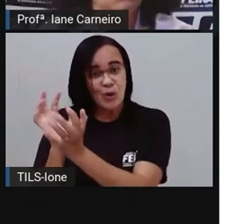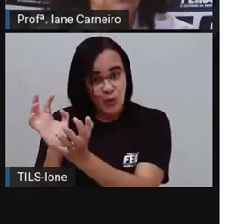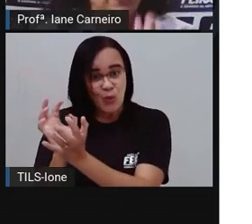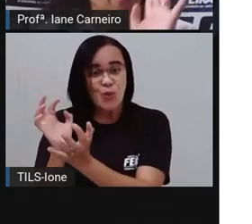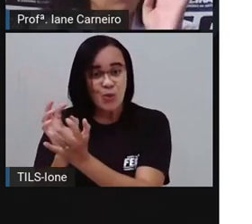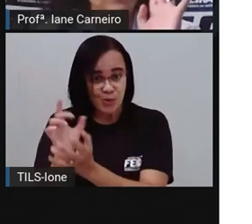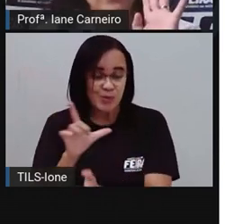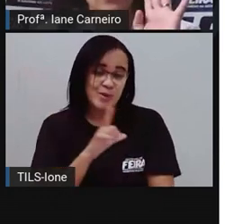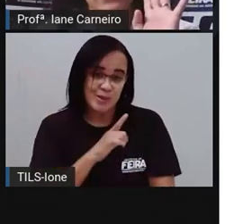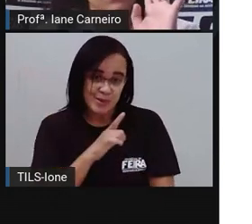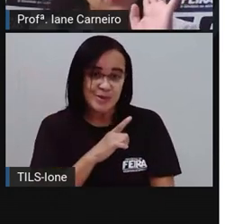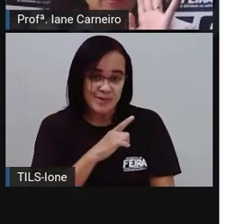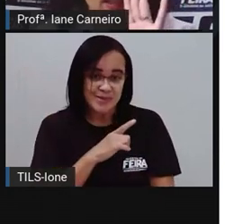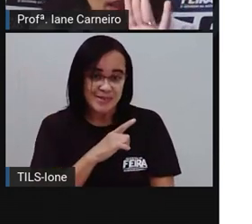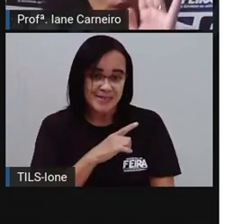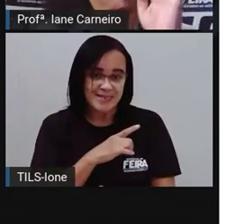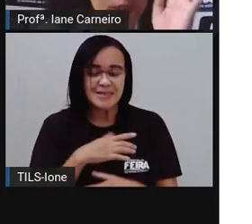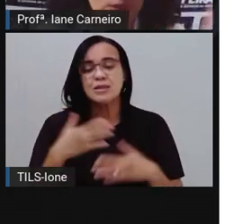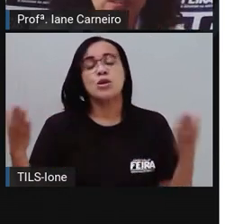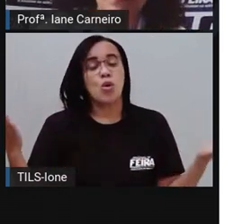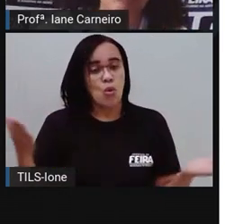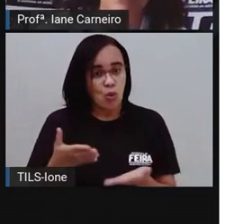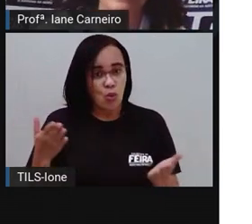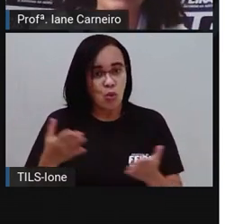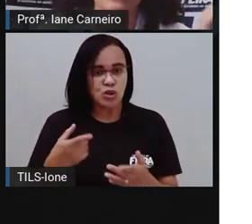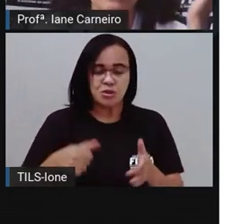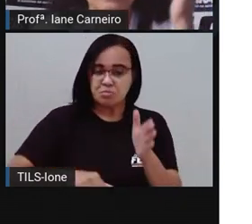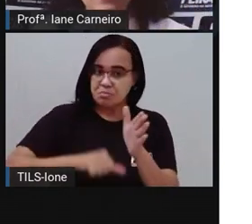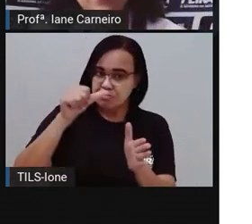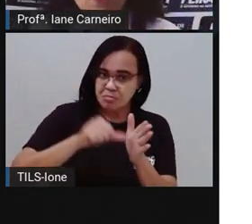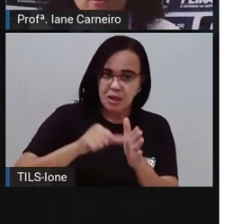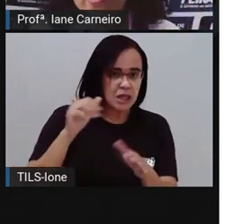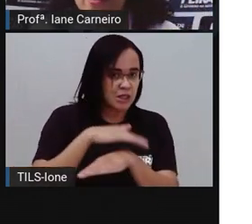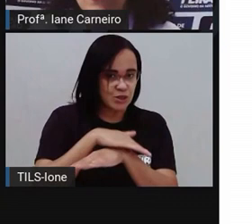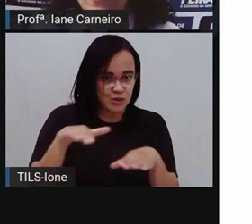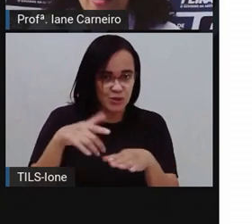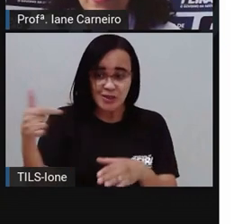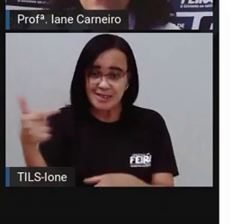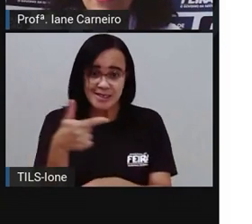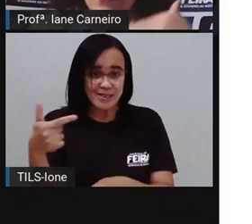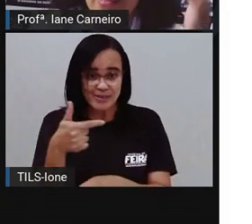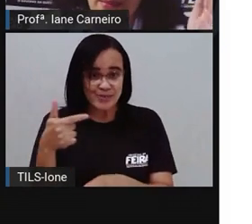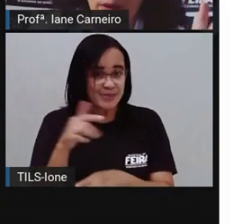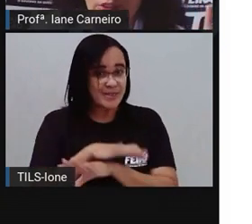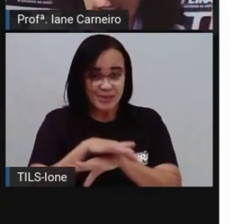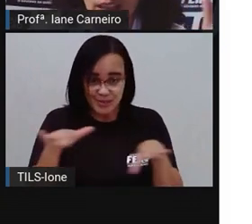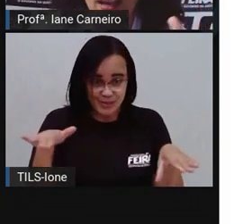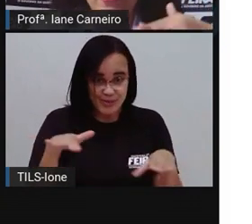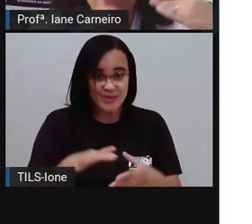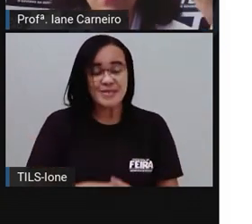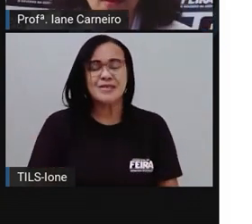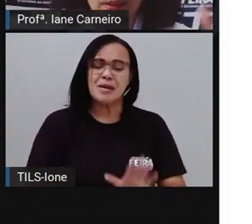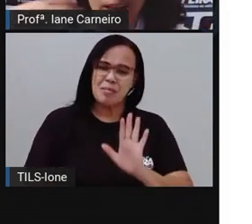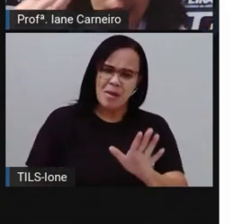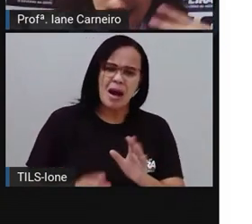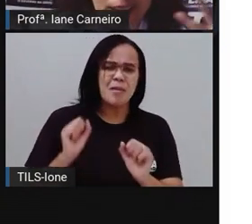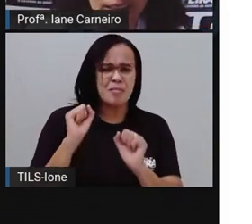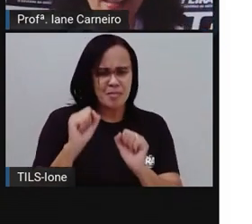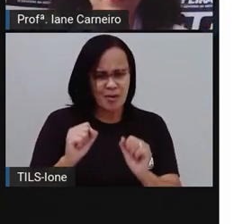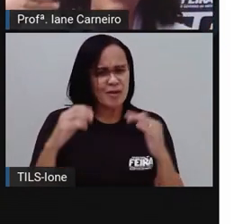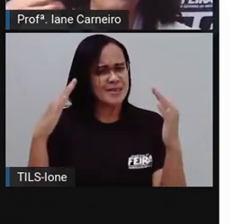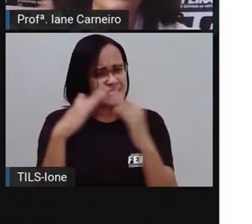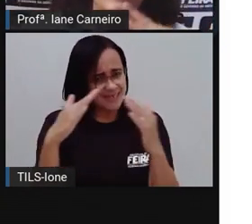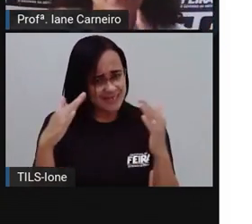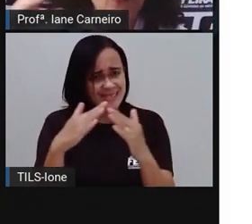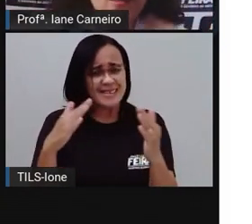A gente vai ficar hoje só aqui por aqui com as cores primárias e as cores secundárias. Mas você pode ir em casa, explorar,